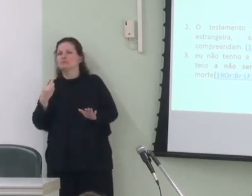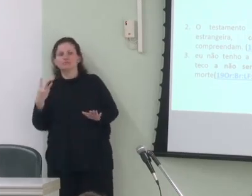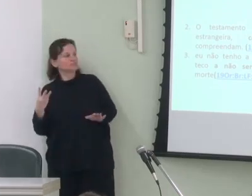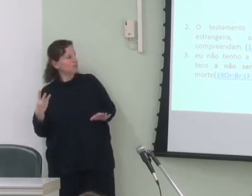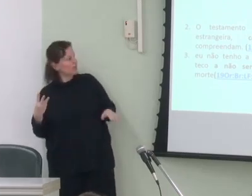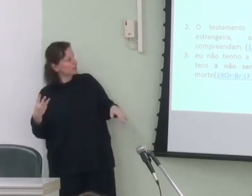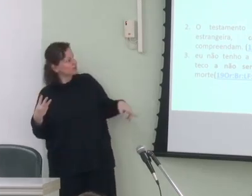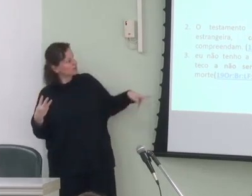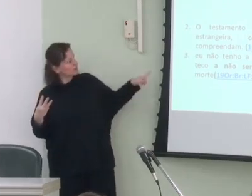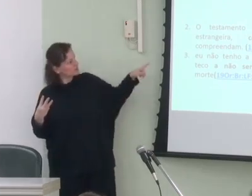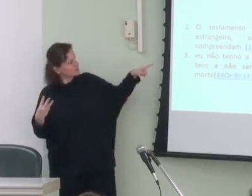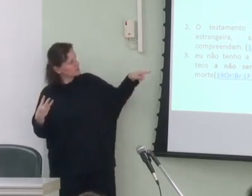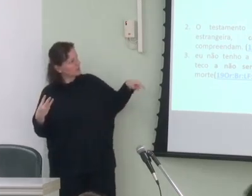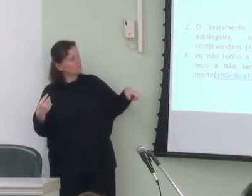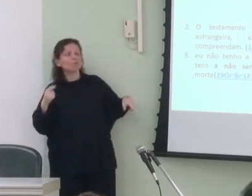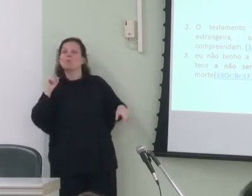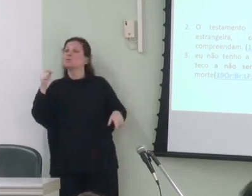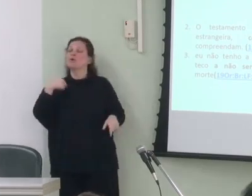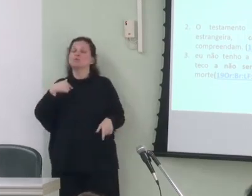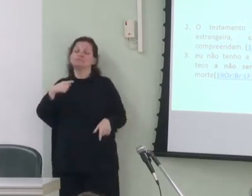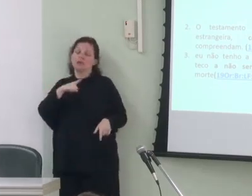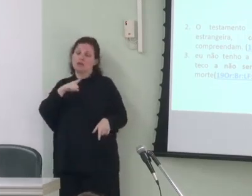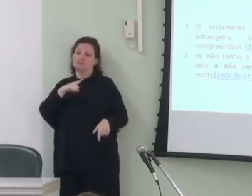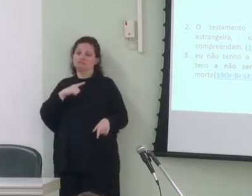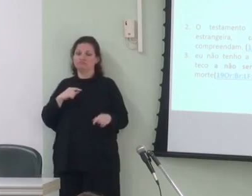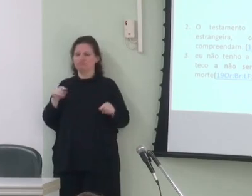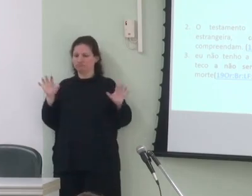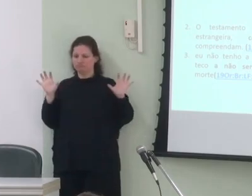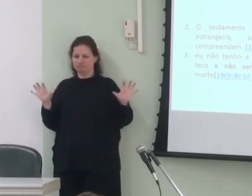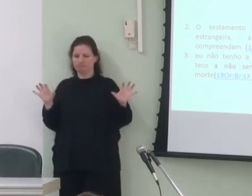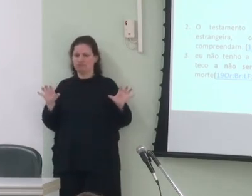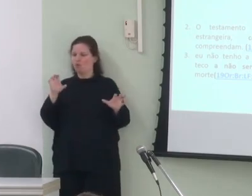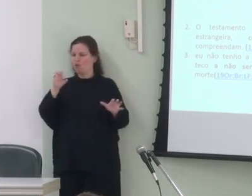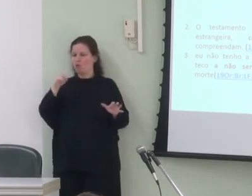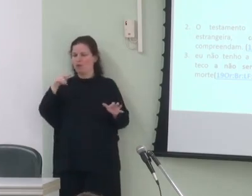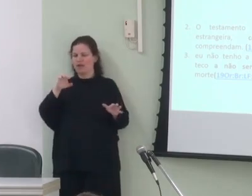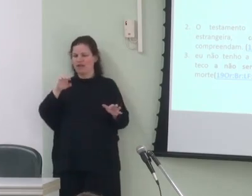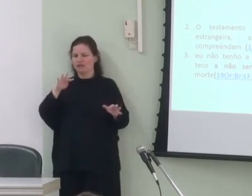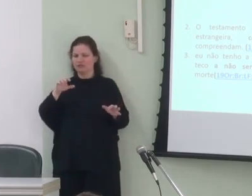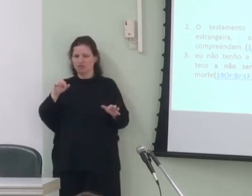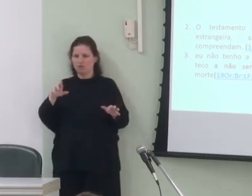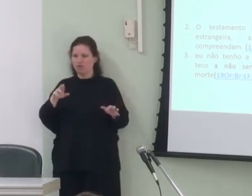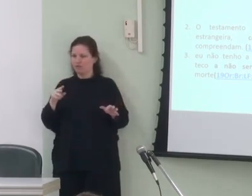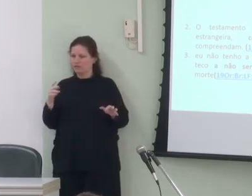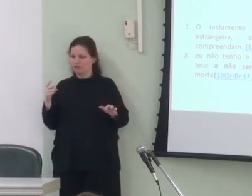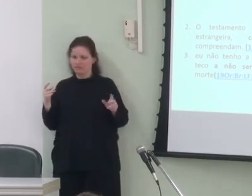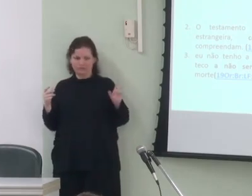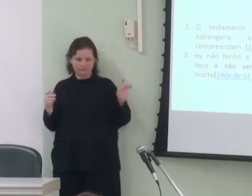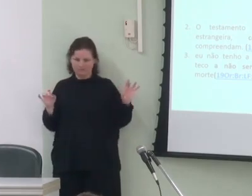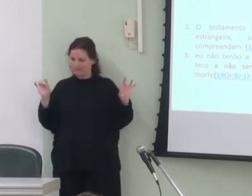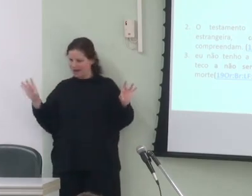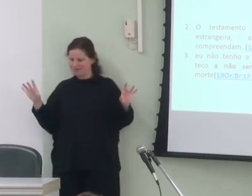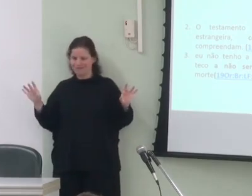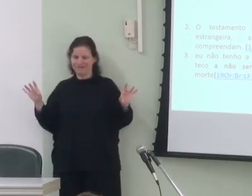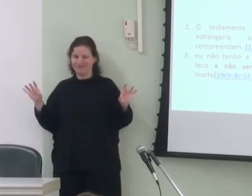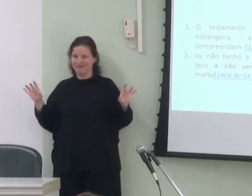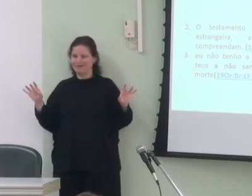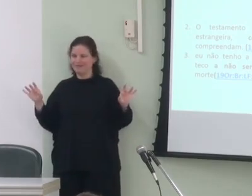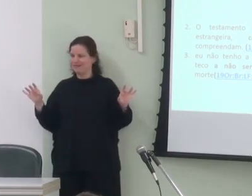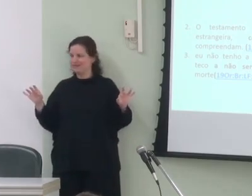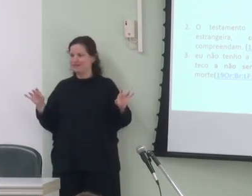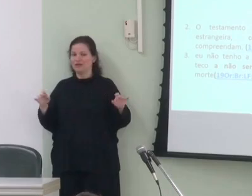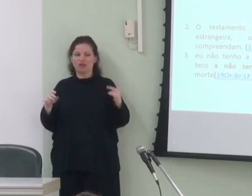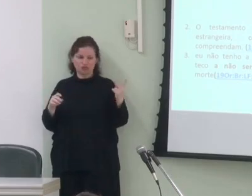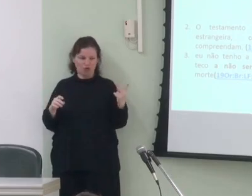o que tenho aqui portanto são dois pares de conectores para cada para cada são